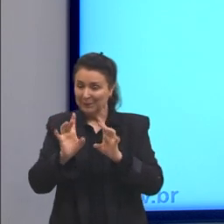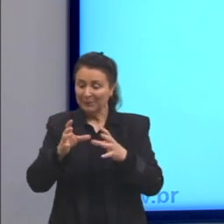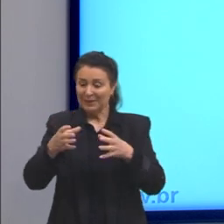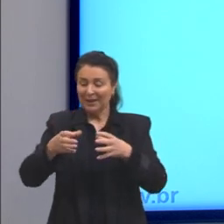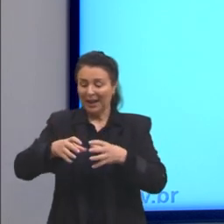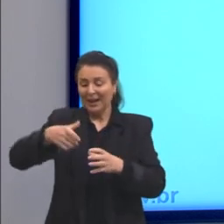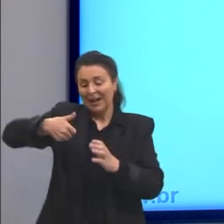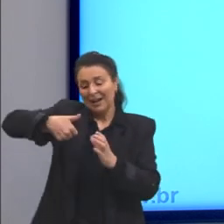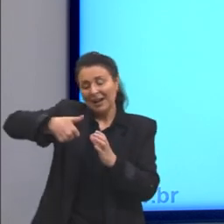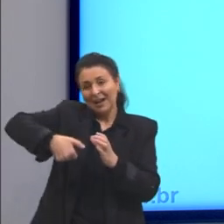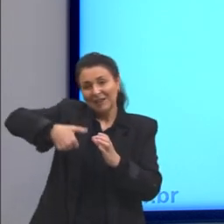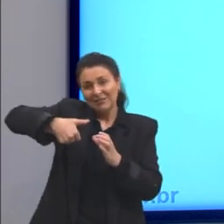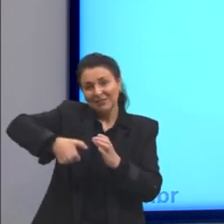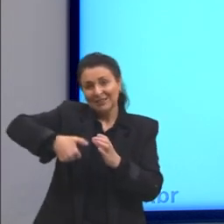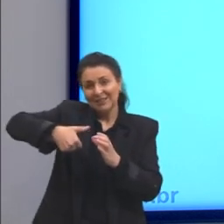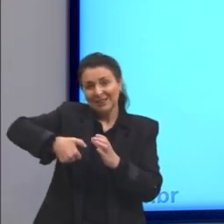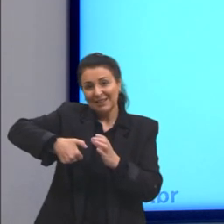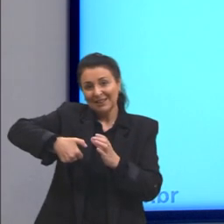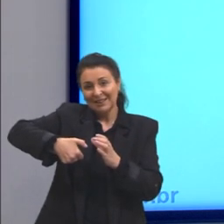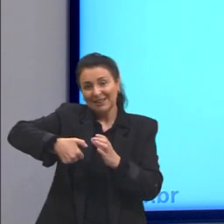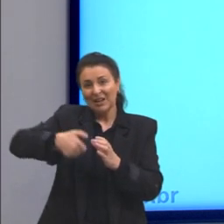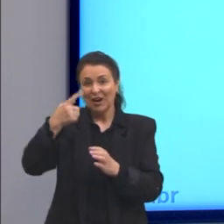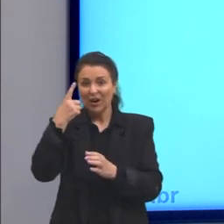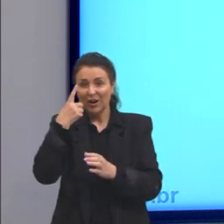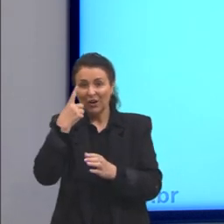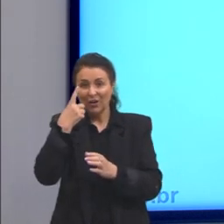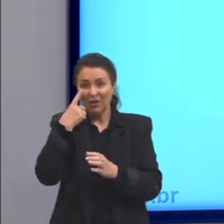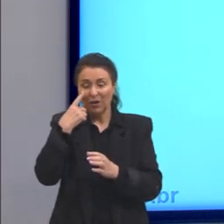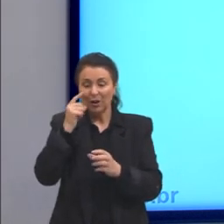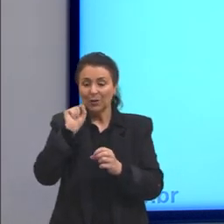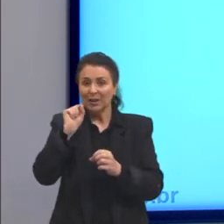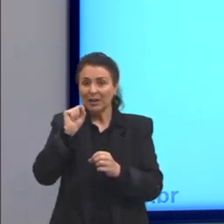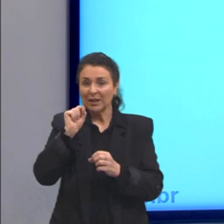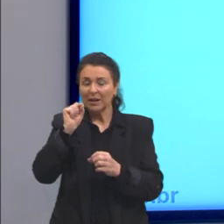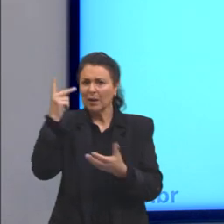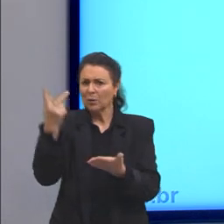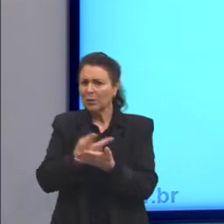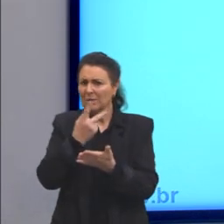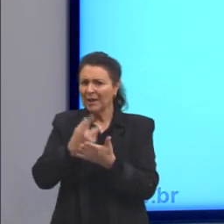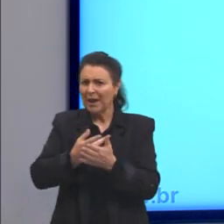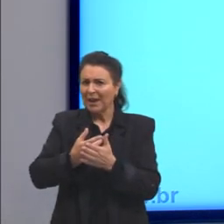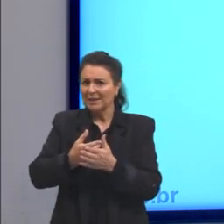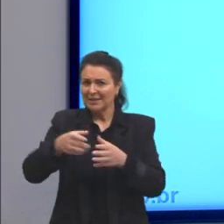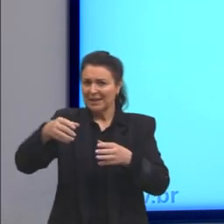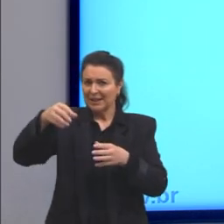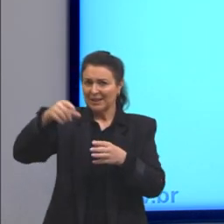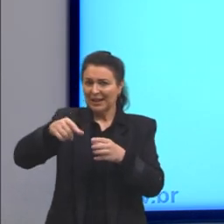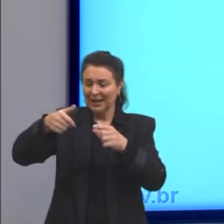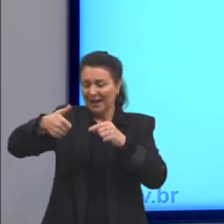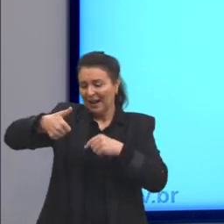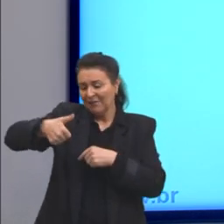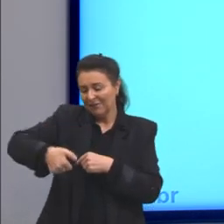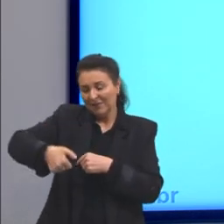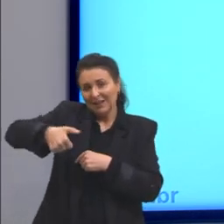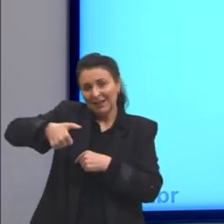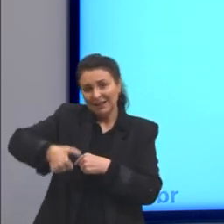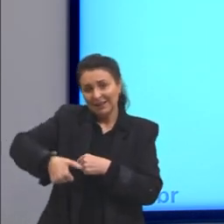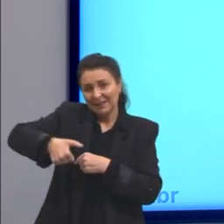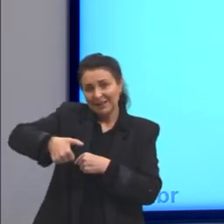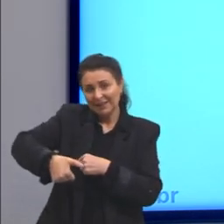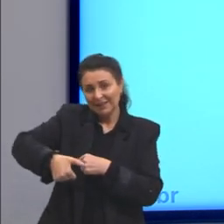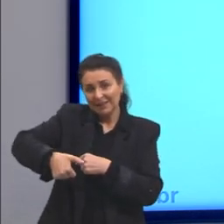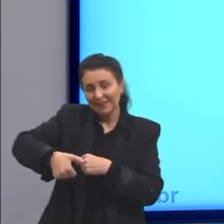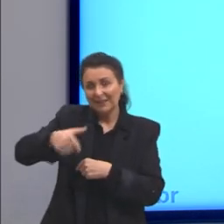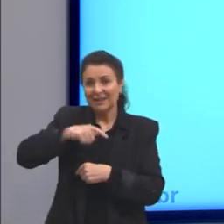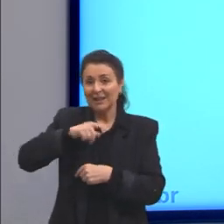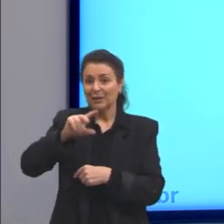eles acabam funcionando de forma bem parecida e a gente vai ver. O acontece na garrafa térmica? Então, a gente tem dois